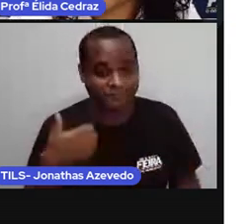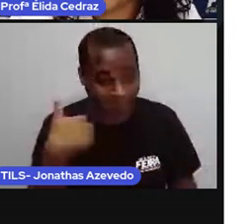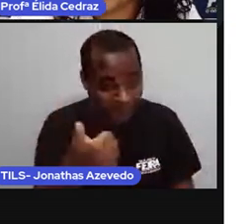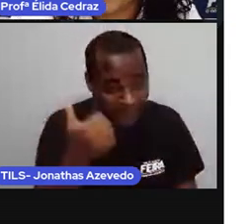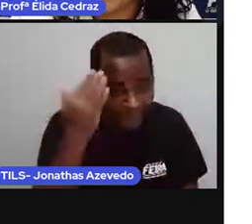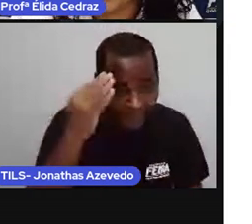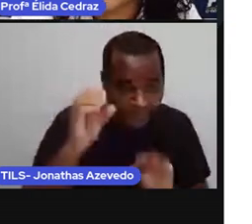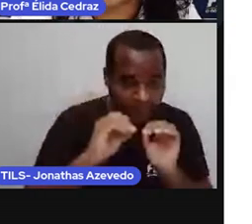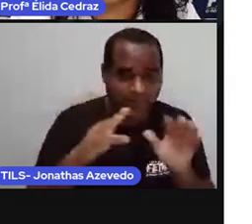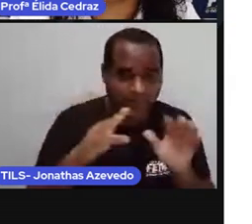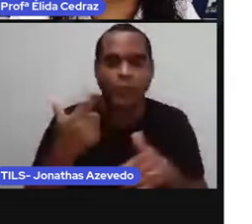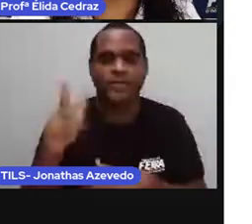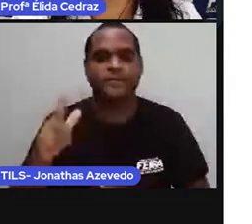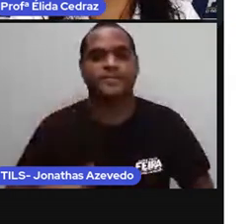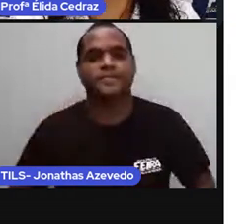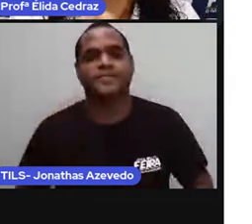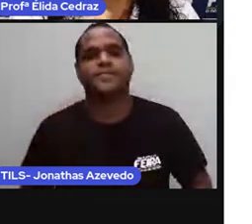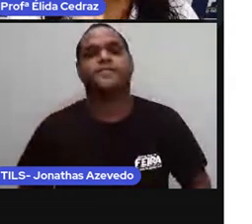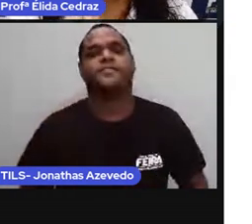bem? Vamos para a próxima.